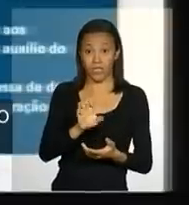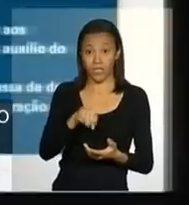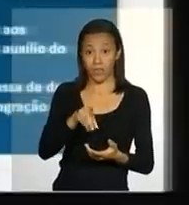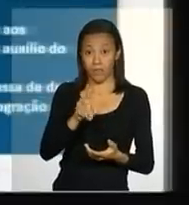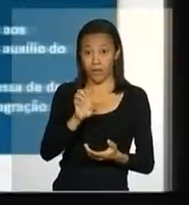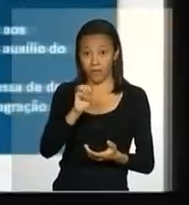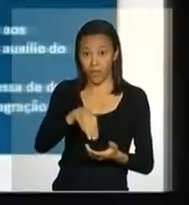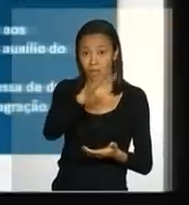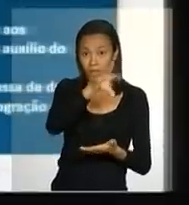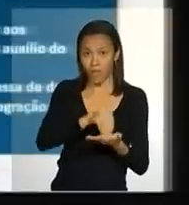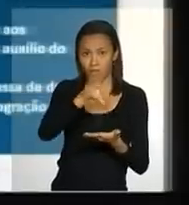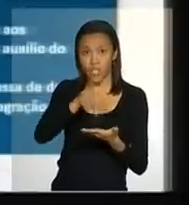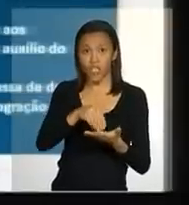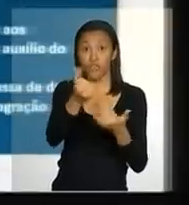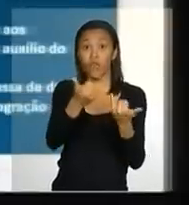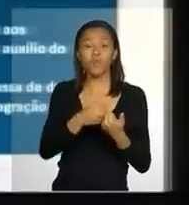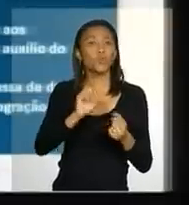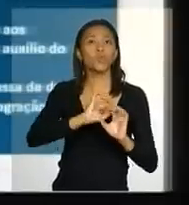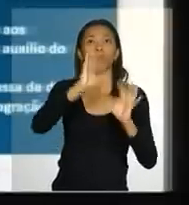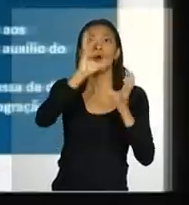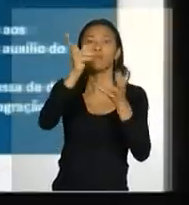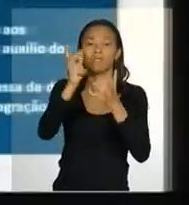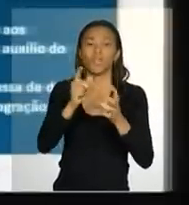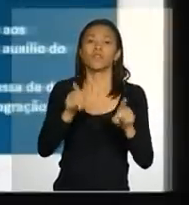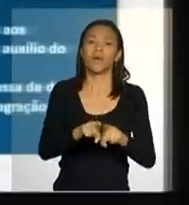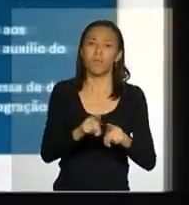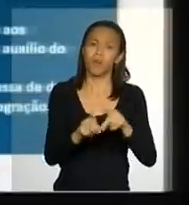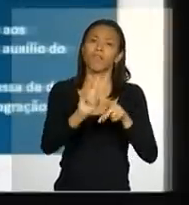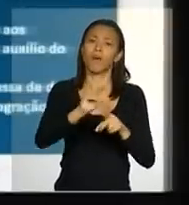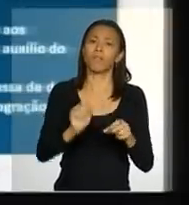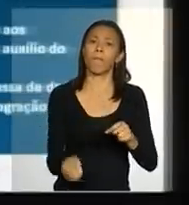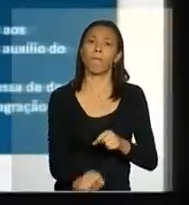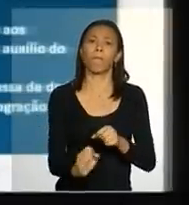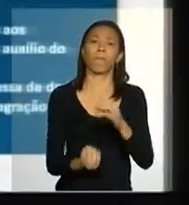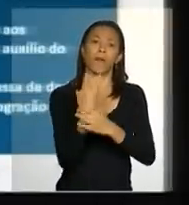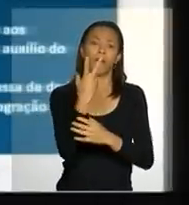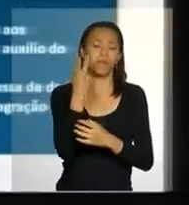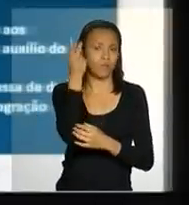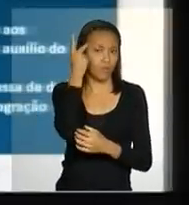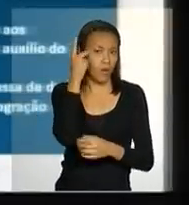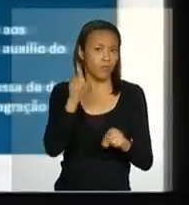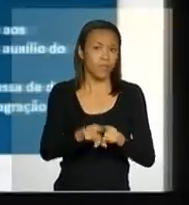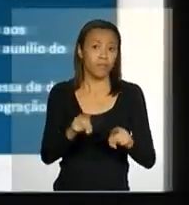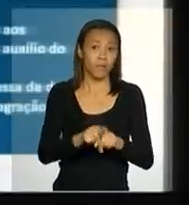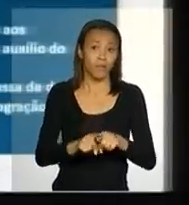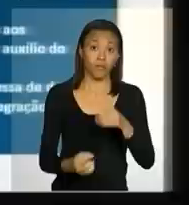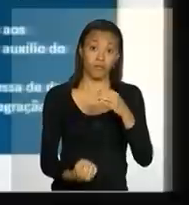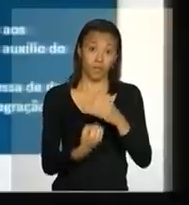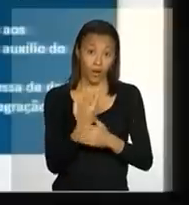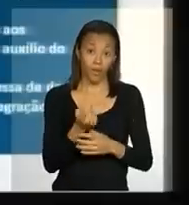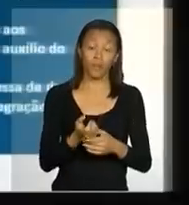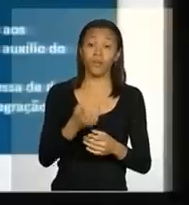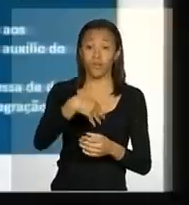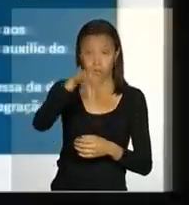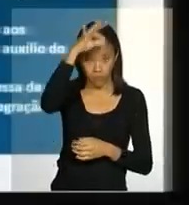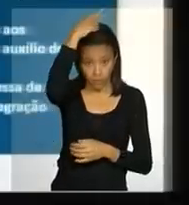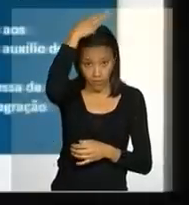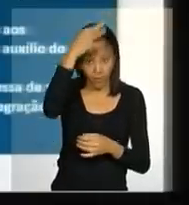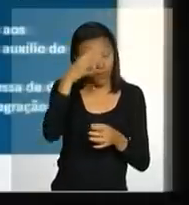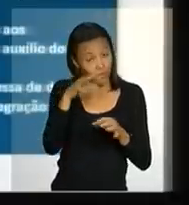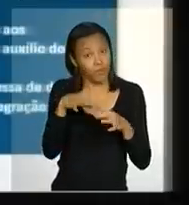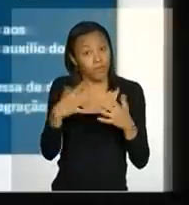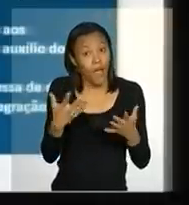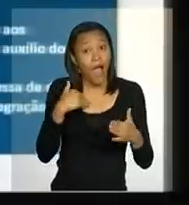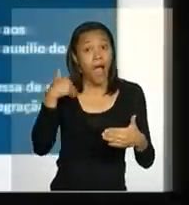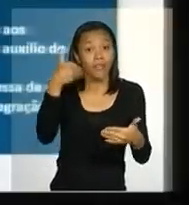deveremos também instalar em São Paulo e no Espírito Santo. Portanto, caso haja necessidade, até